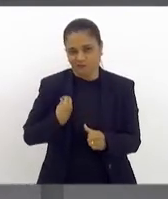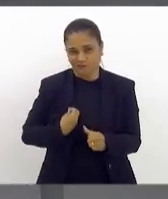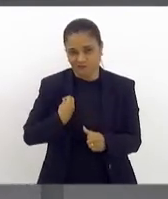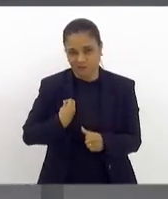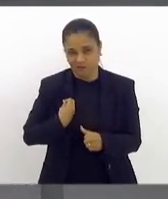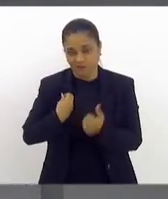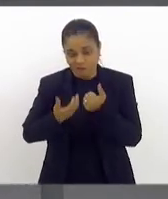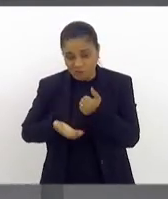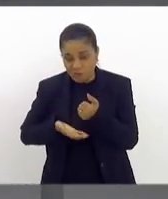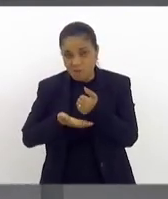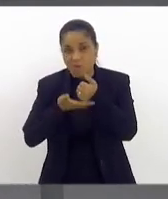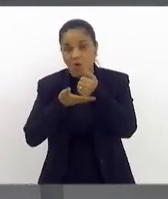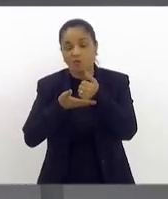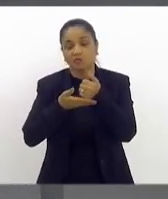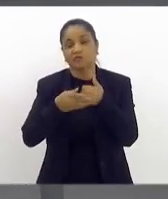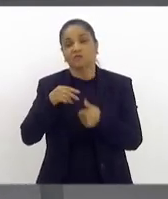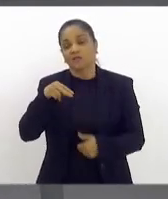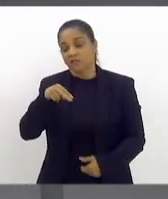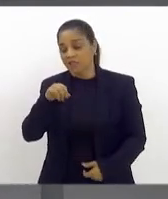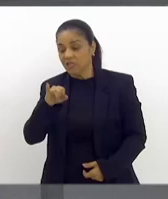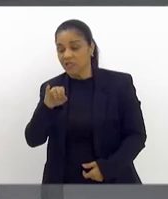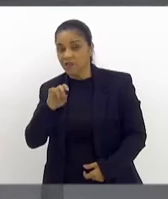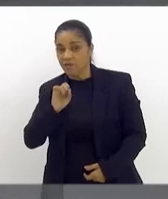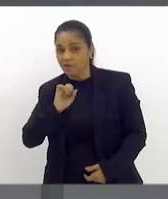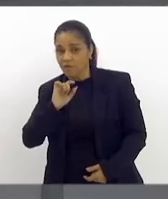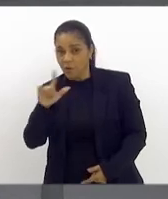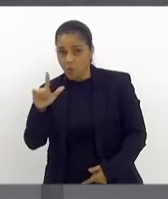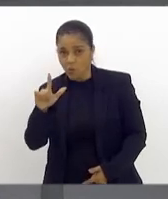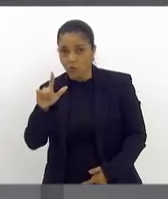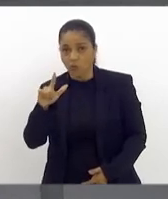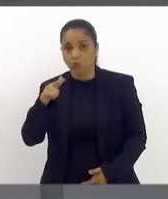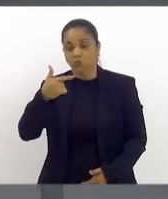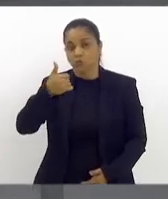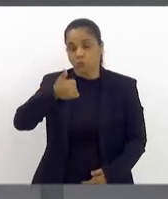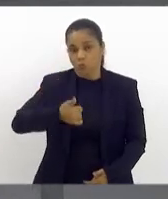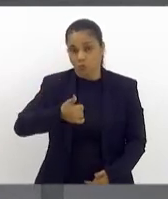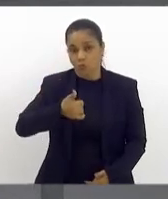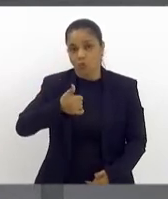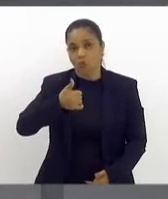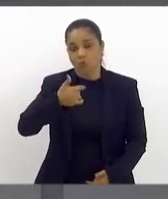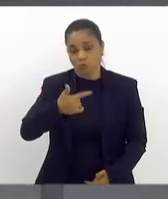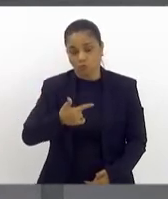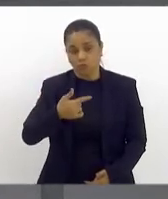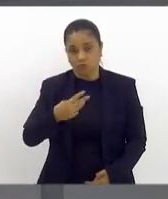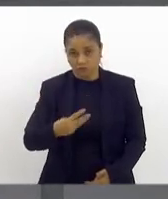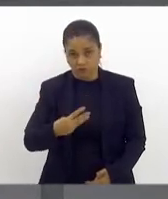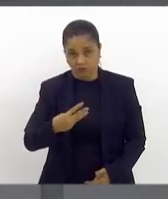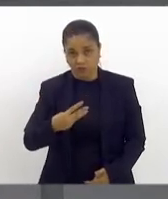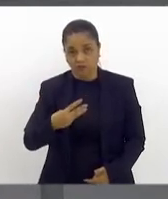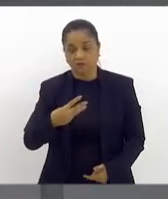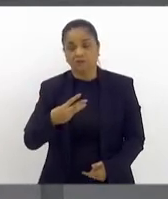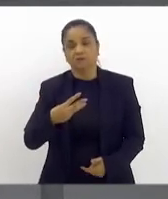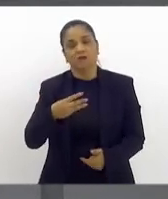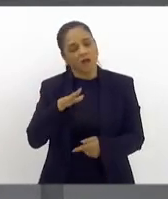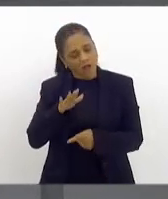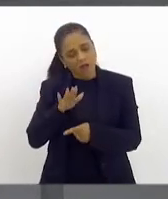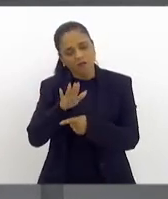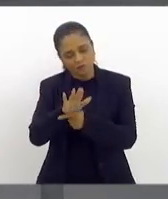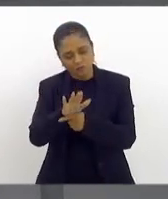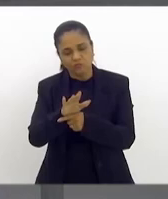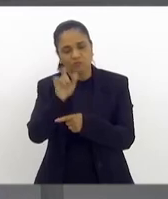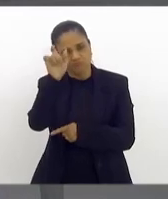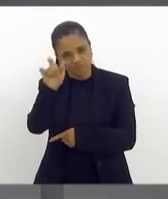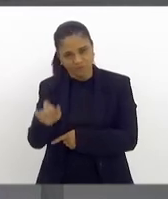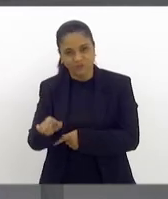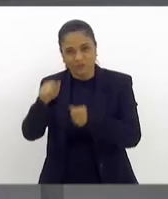nível de suporte 2 e 3, eu tenho certeza que os esportes vão ajudar esses indivíduos de nível de suporte 3.